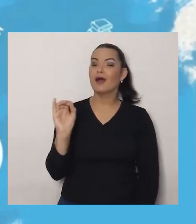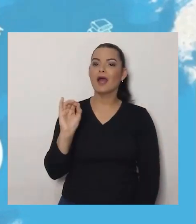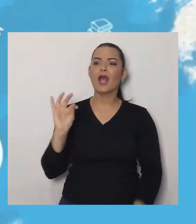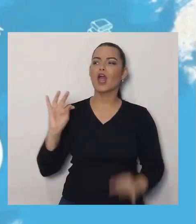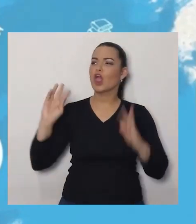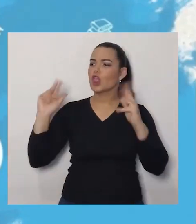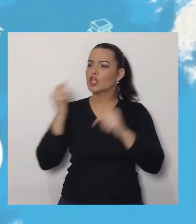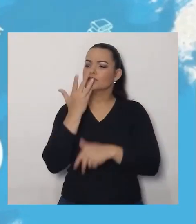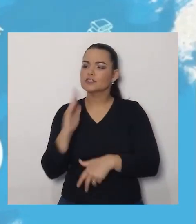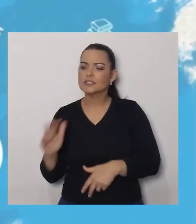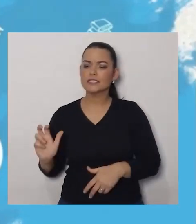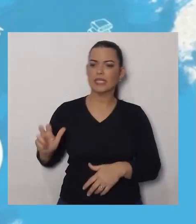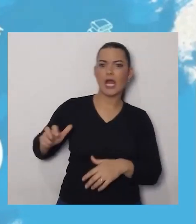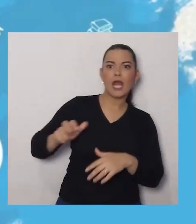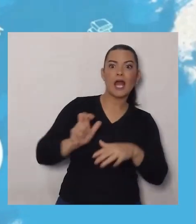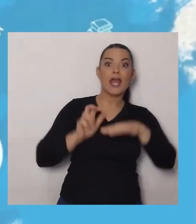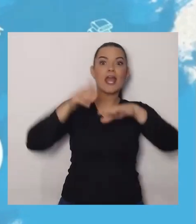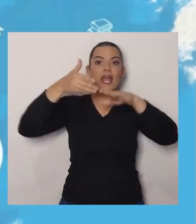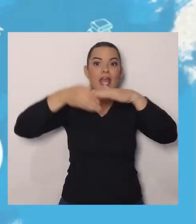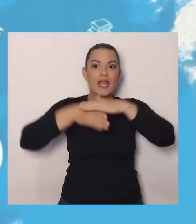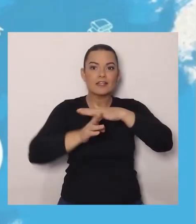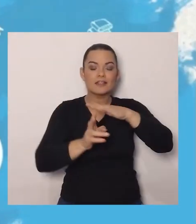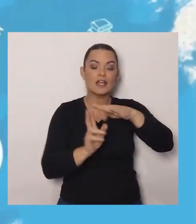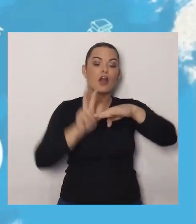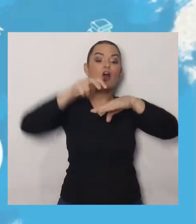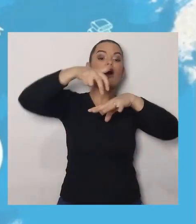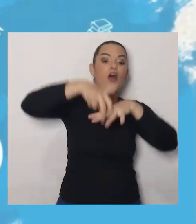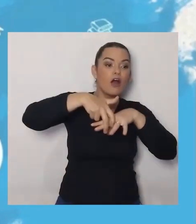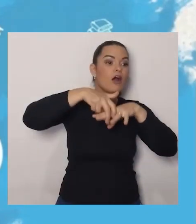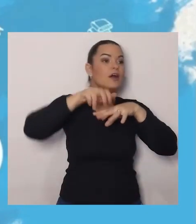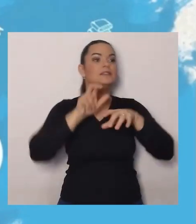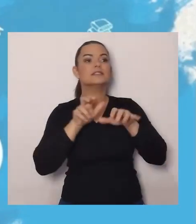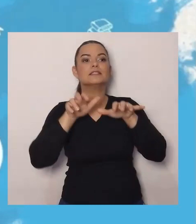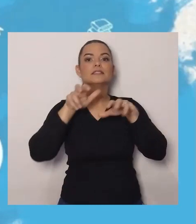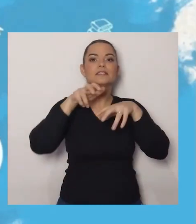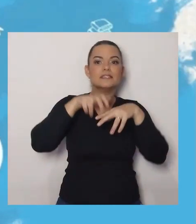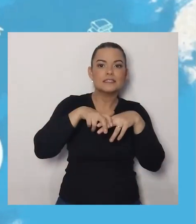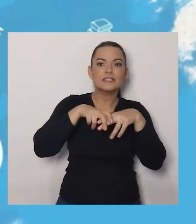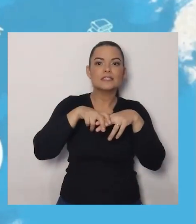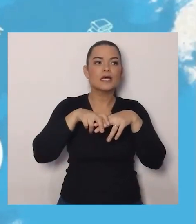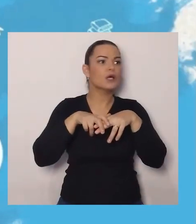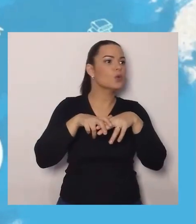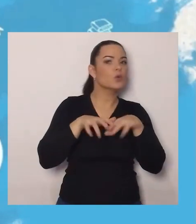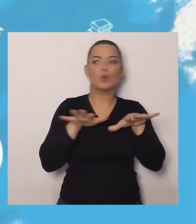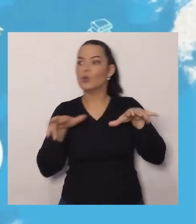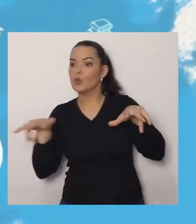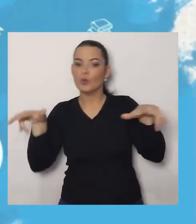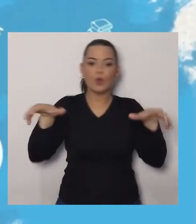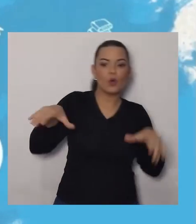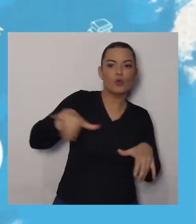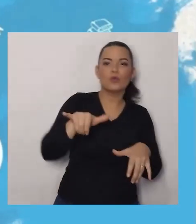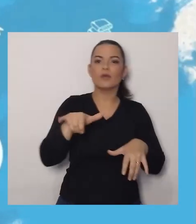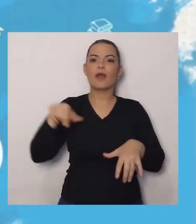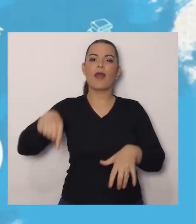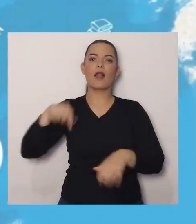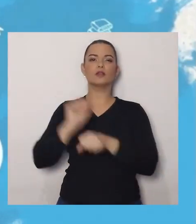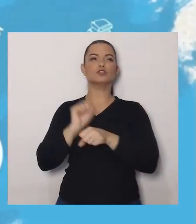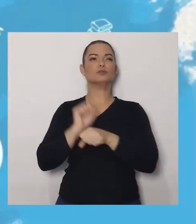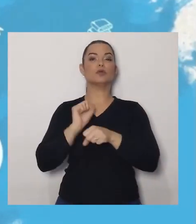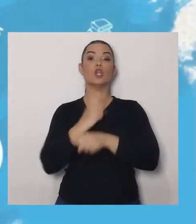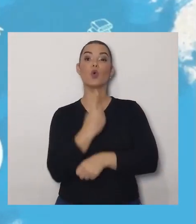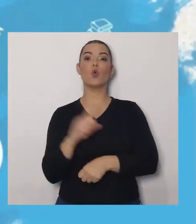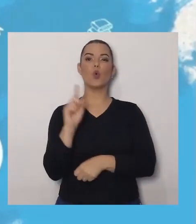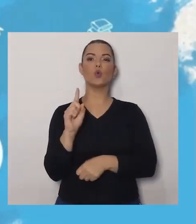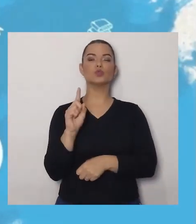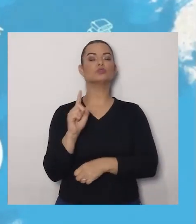bis. E ela ficou por último pra ver todos os detalhes que ela queria fazer na casa dela. Um